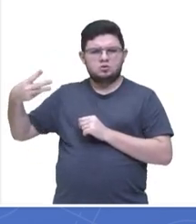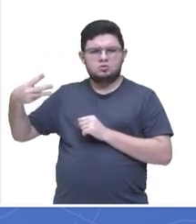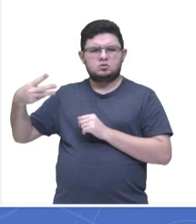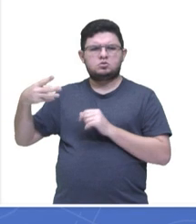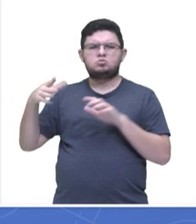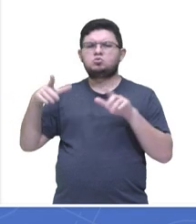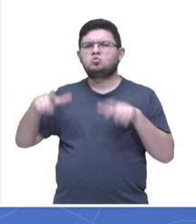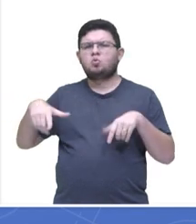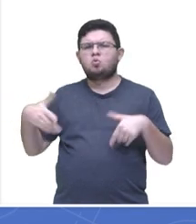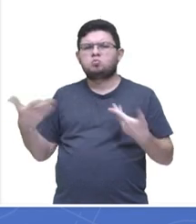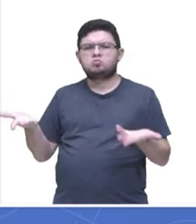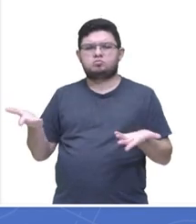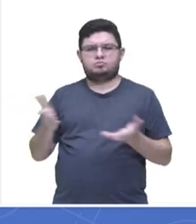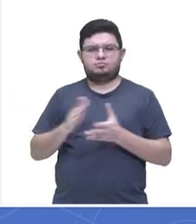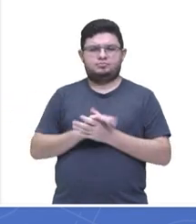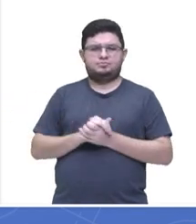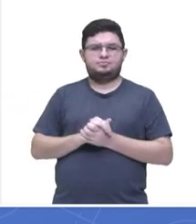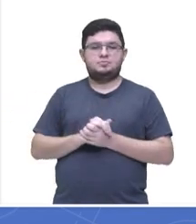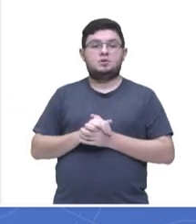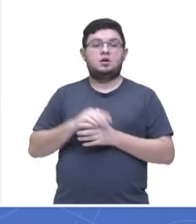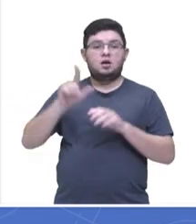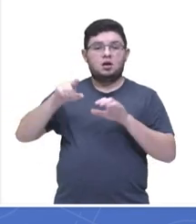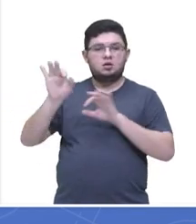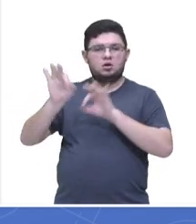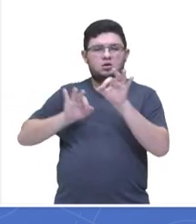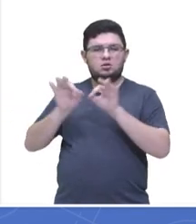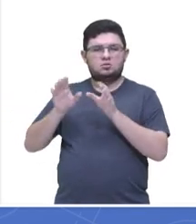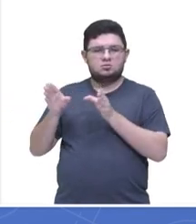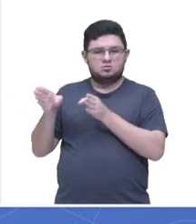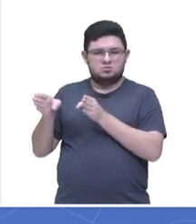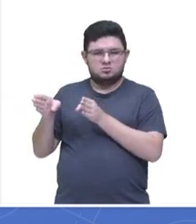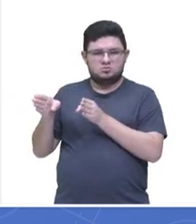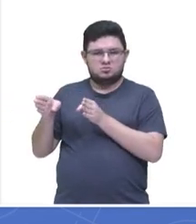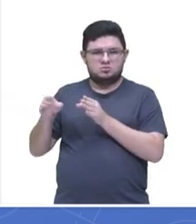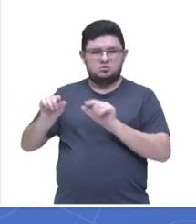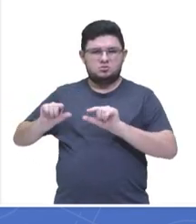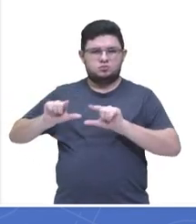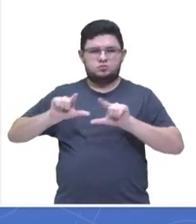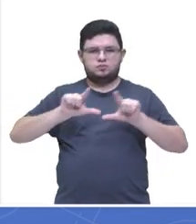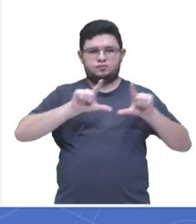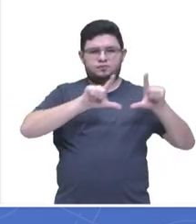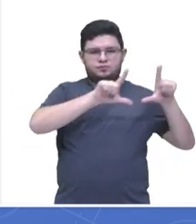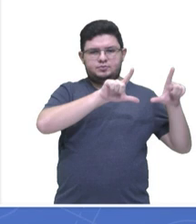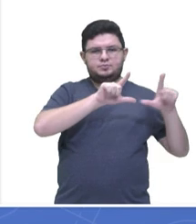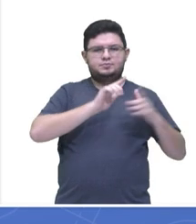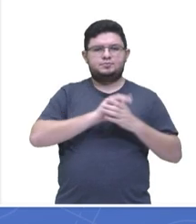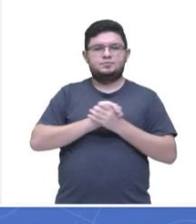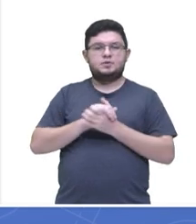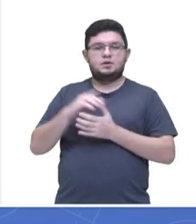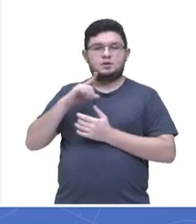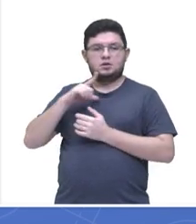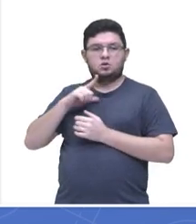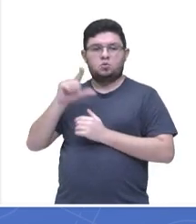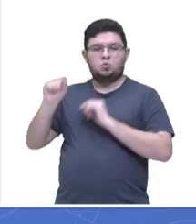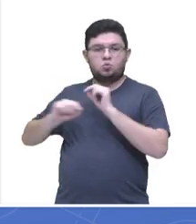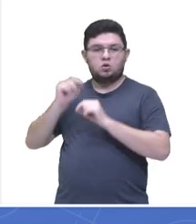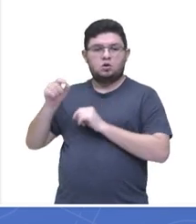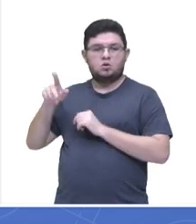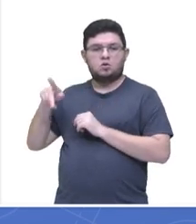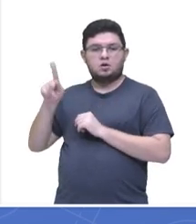onde? Justamente dessa ordem crescente. Então olha só, o candidato K, eu vou pegar